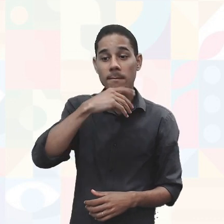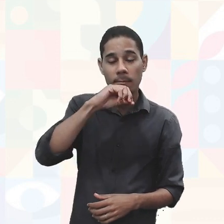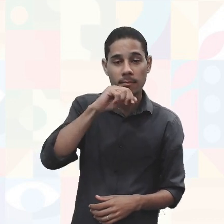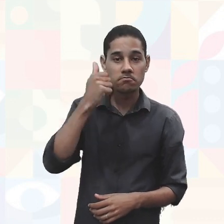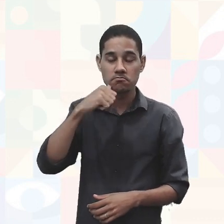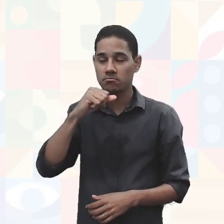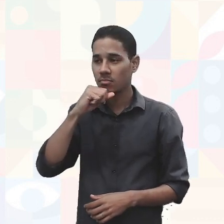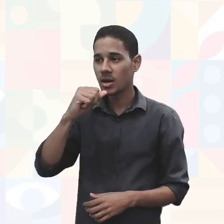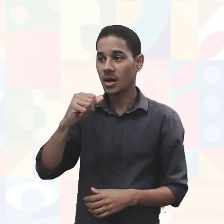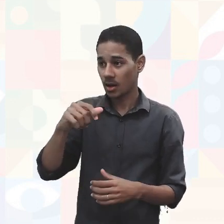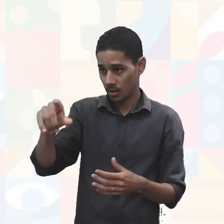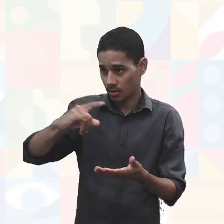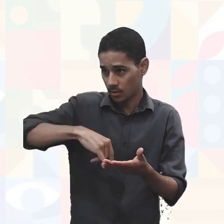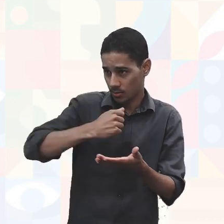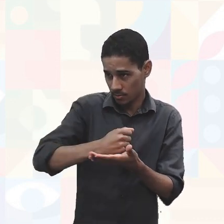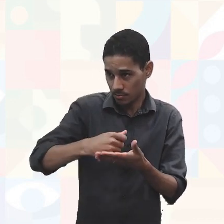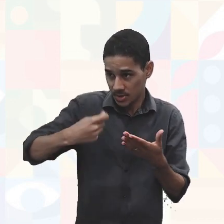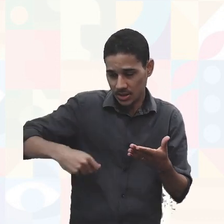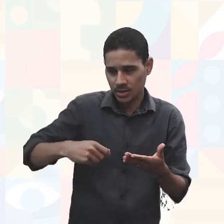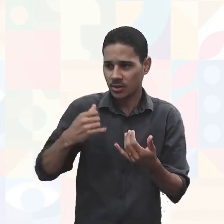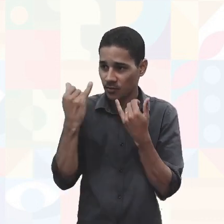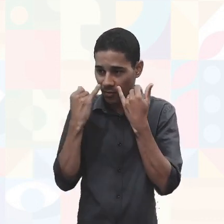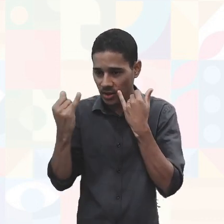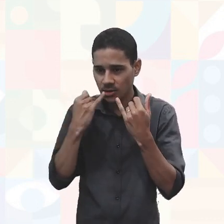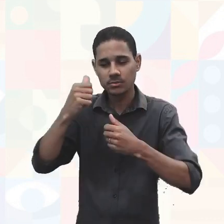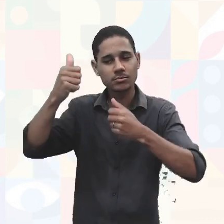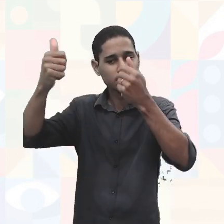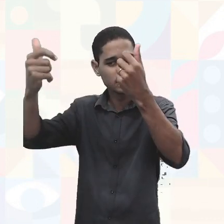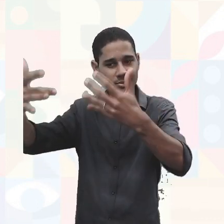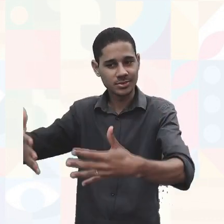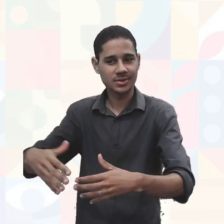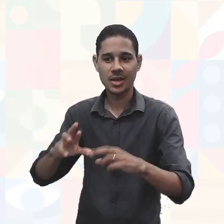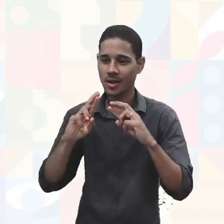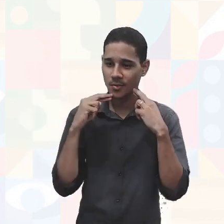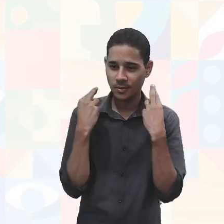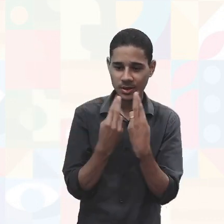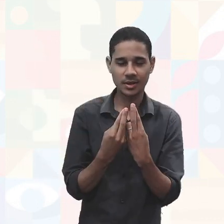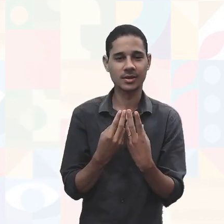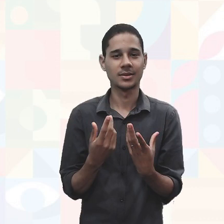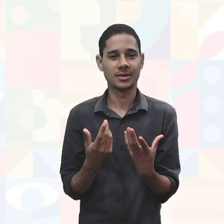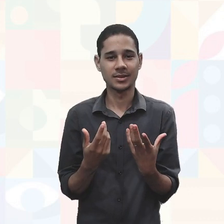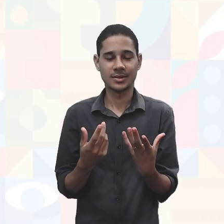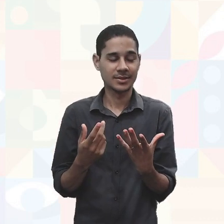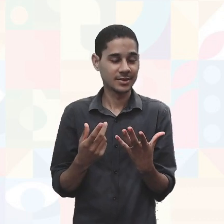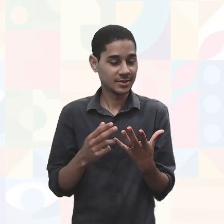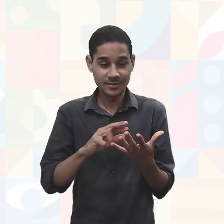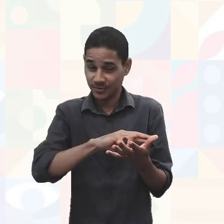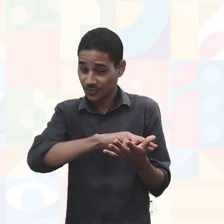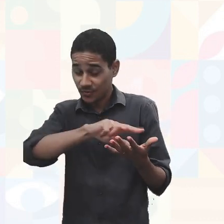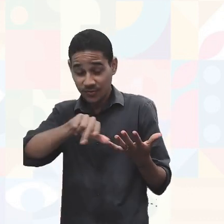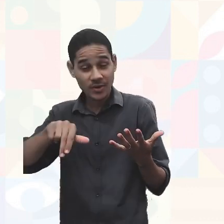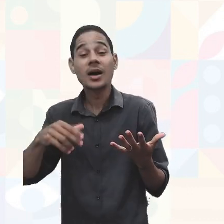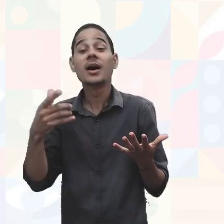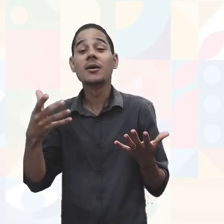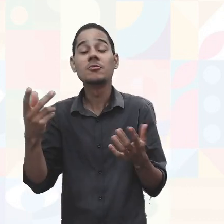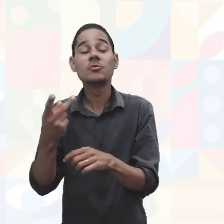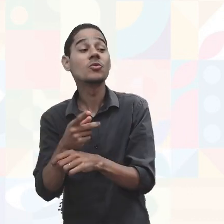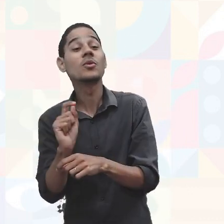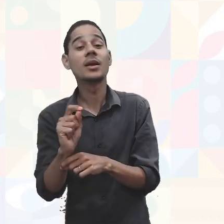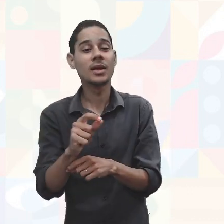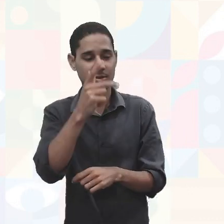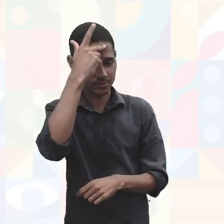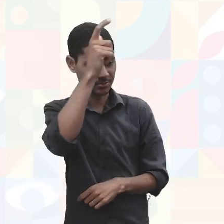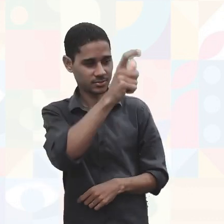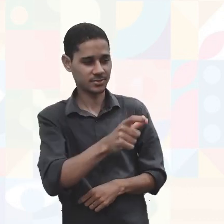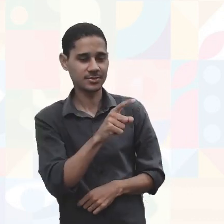precisam de tal documentação, informação, reunião. Então, dentre outras informações, vai correr para quem? Para o secretário